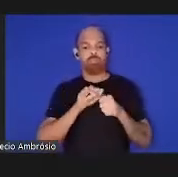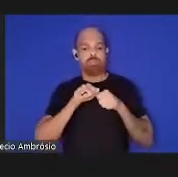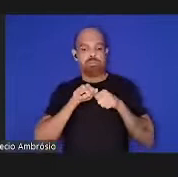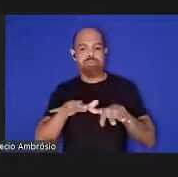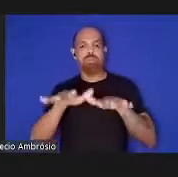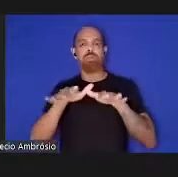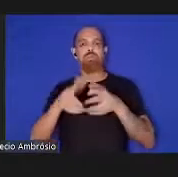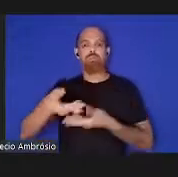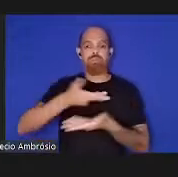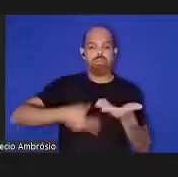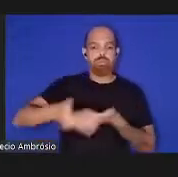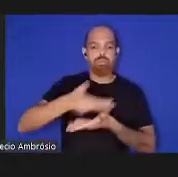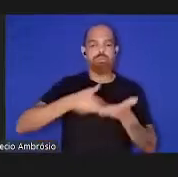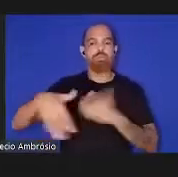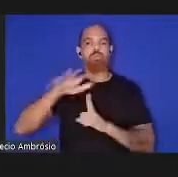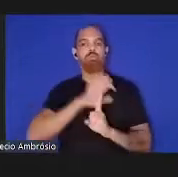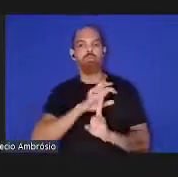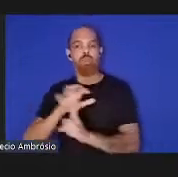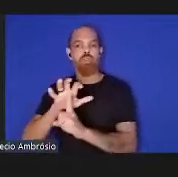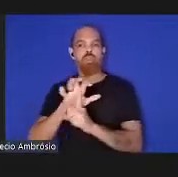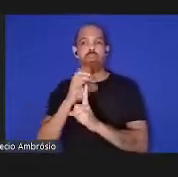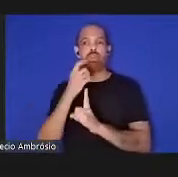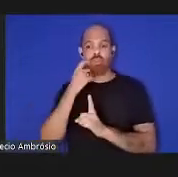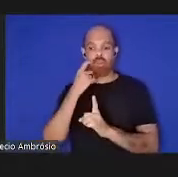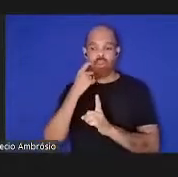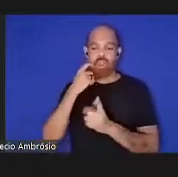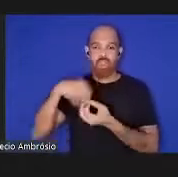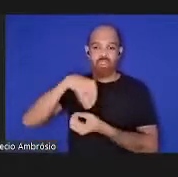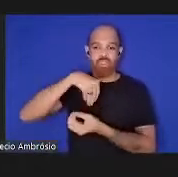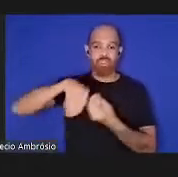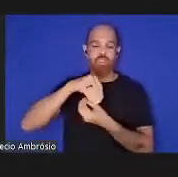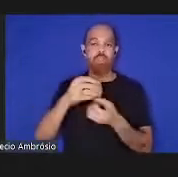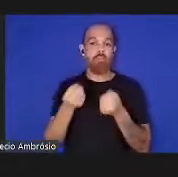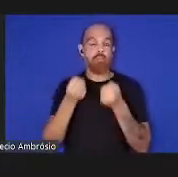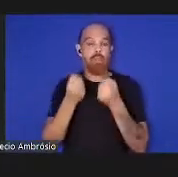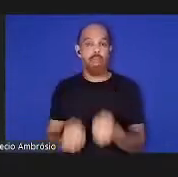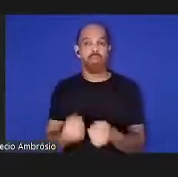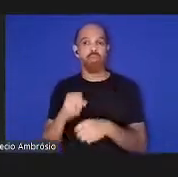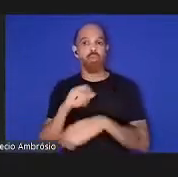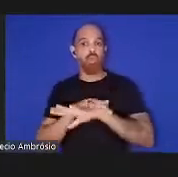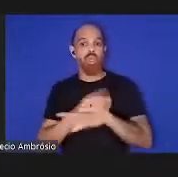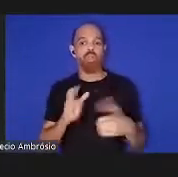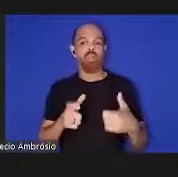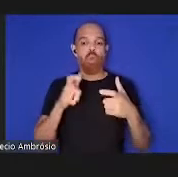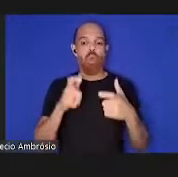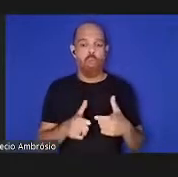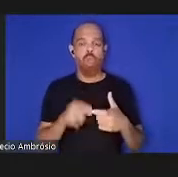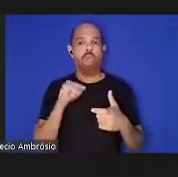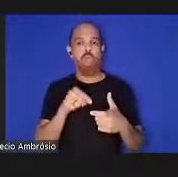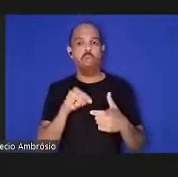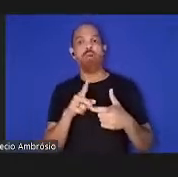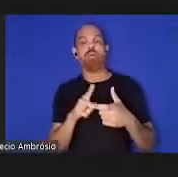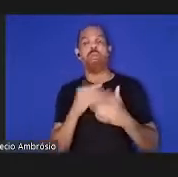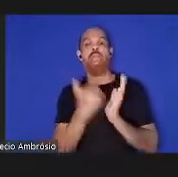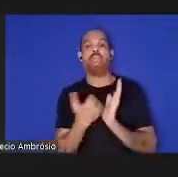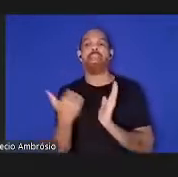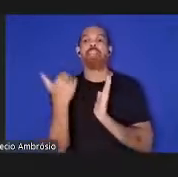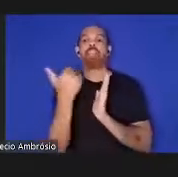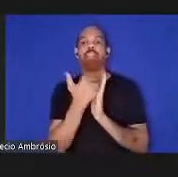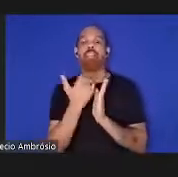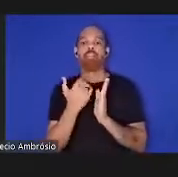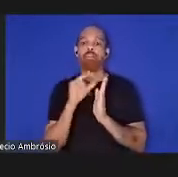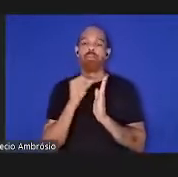contribuindo como resultado dessa interação para uma carga de doença num local ocupação em excesso da soma da morba e